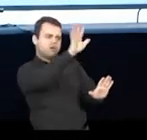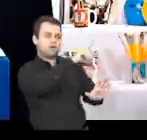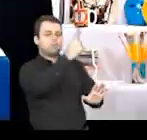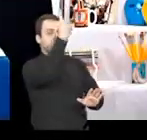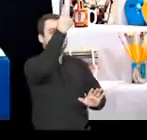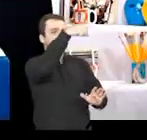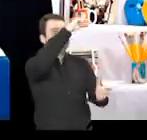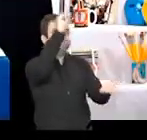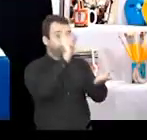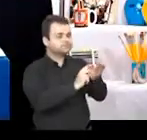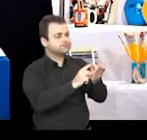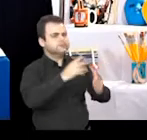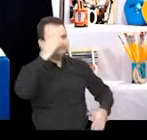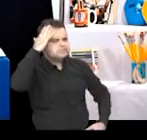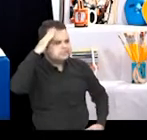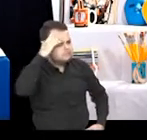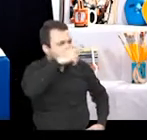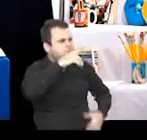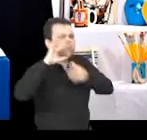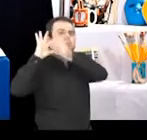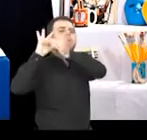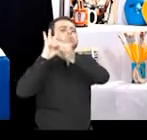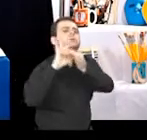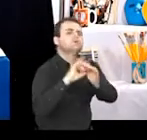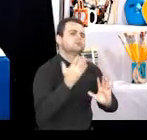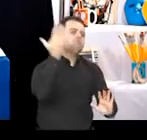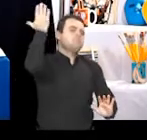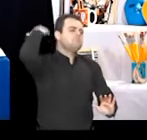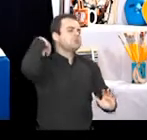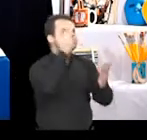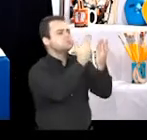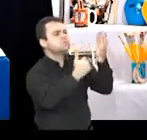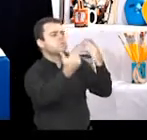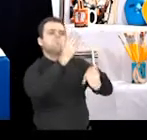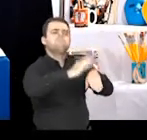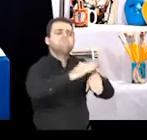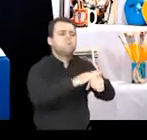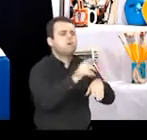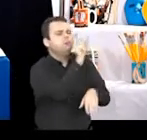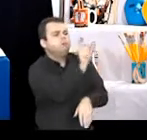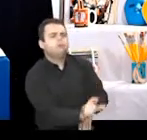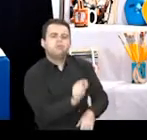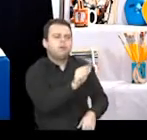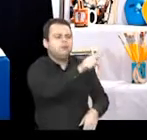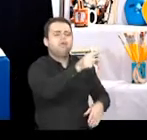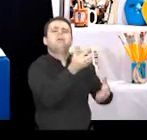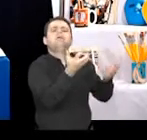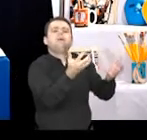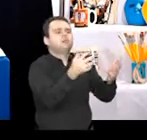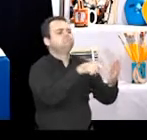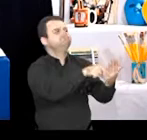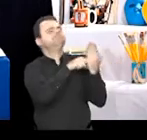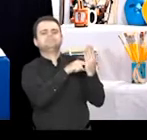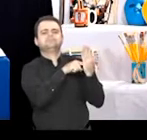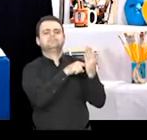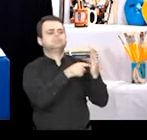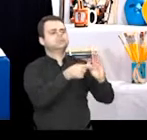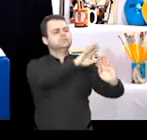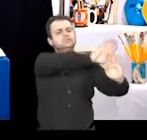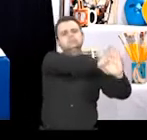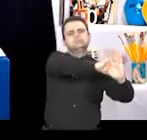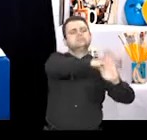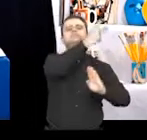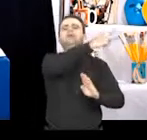original. Me aproximar do contexto em que ela foi produzida. Me aproximar do discurso do artista. Para depois, então,